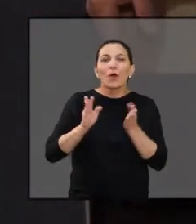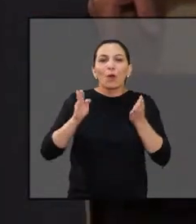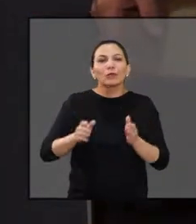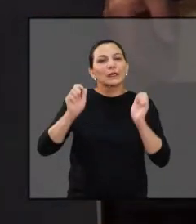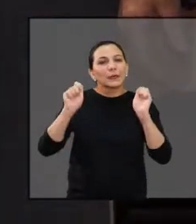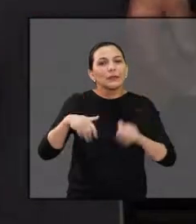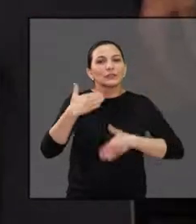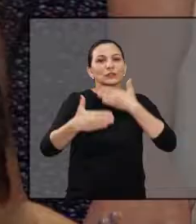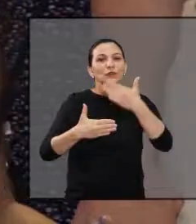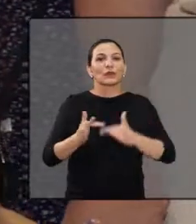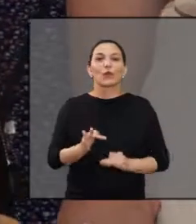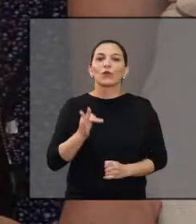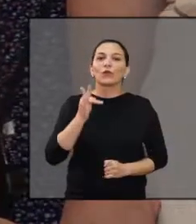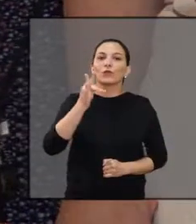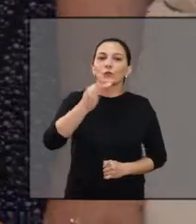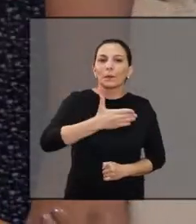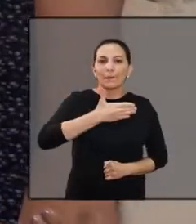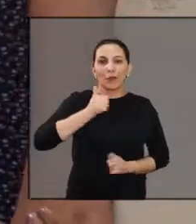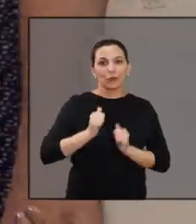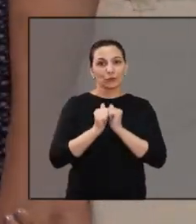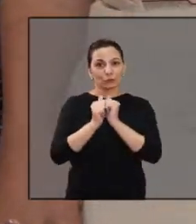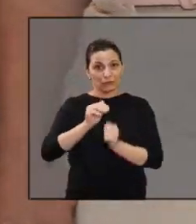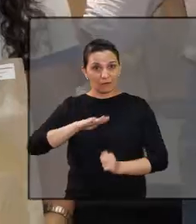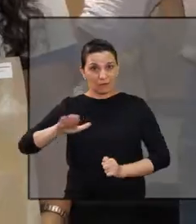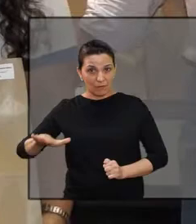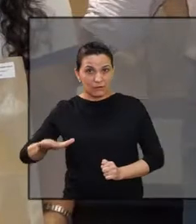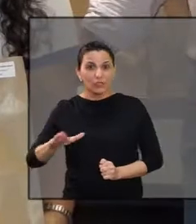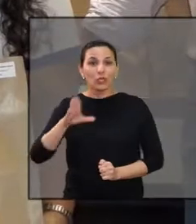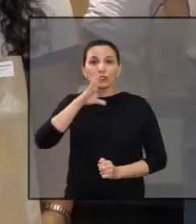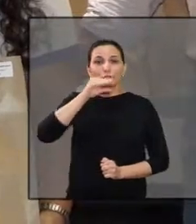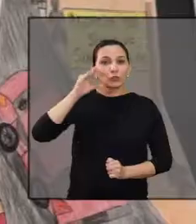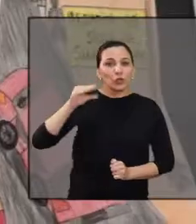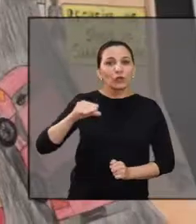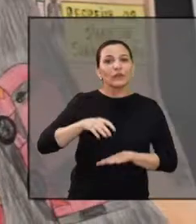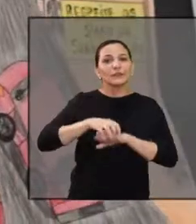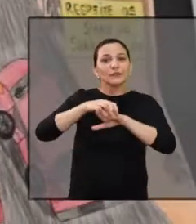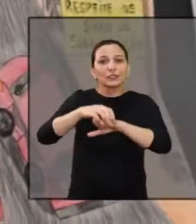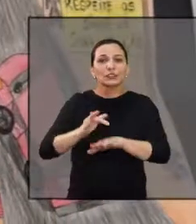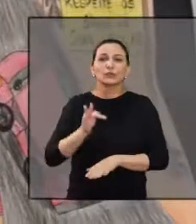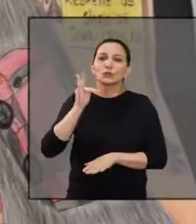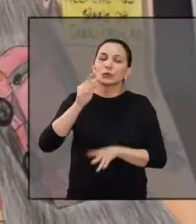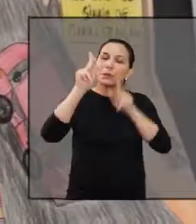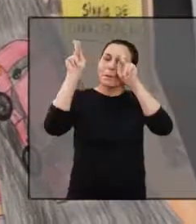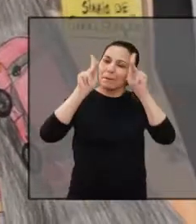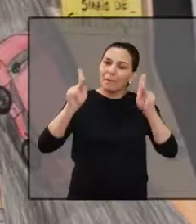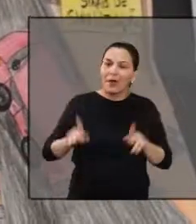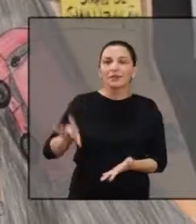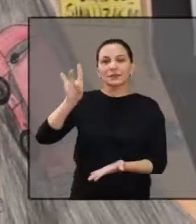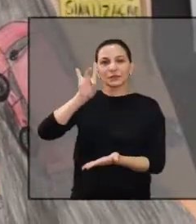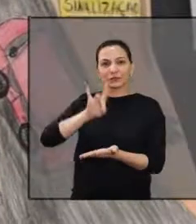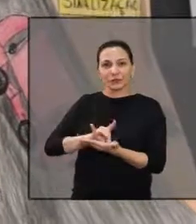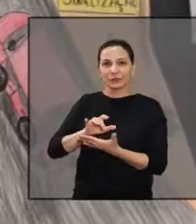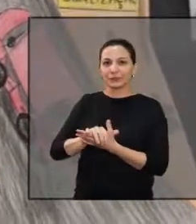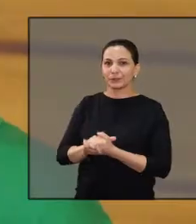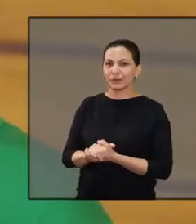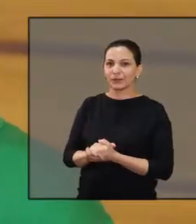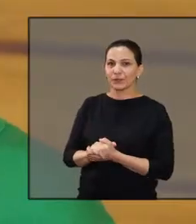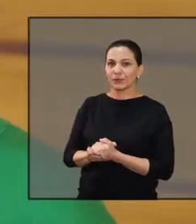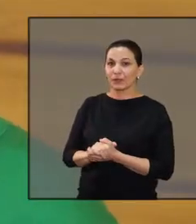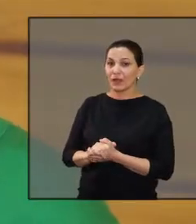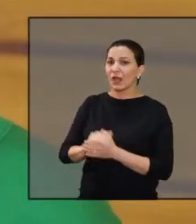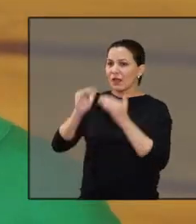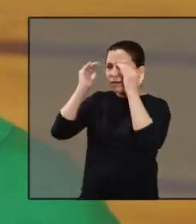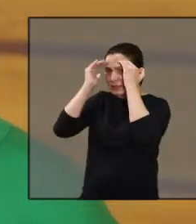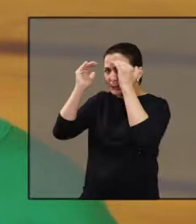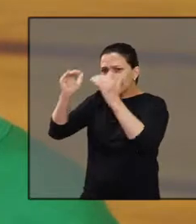presente que se constrói hoje, junto com essas crianças e adolescentes, o futuro do trânsito promete ser de paz. Quando